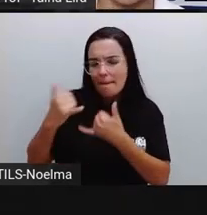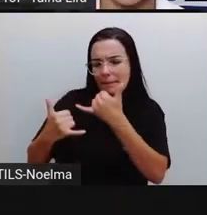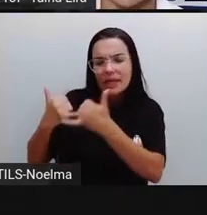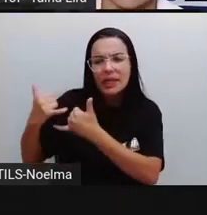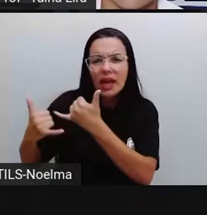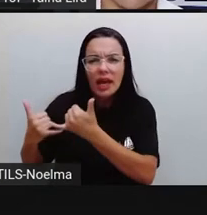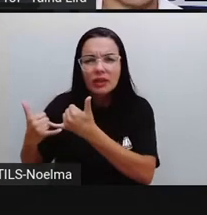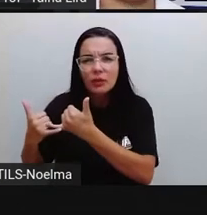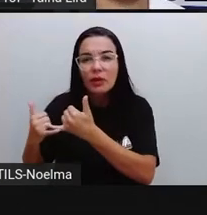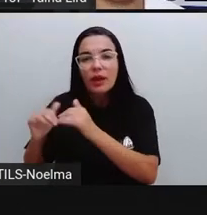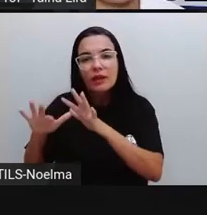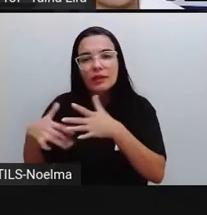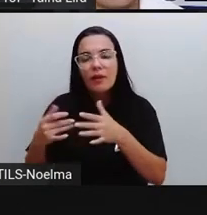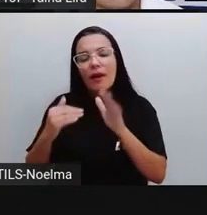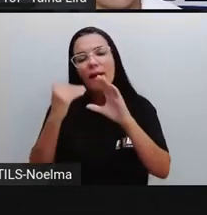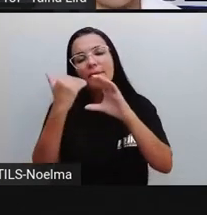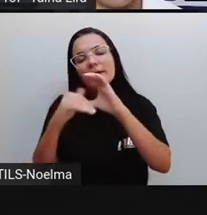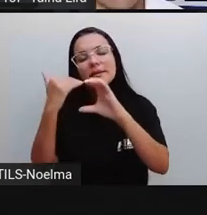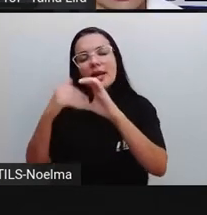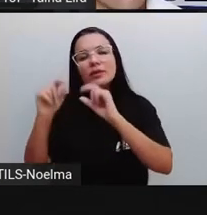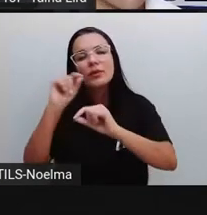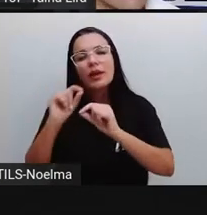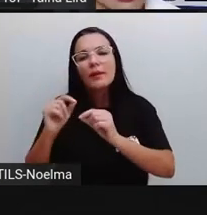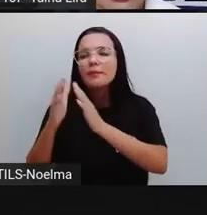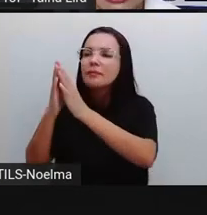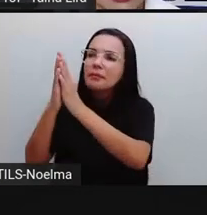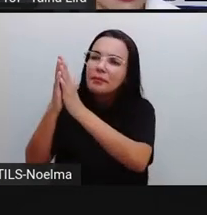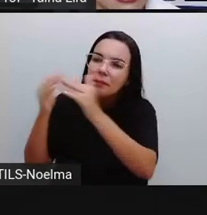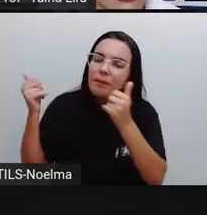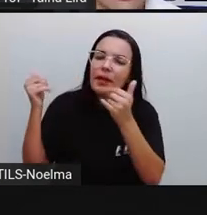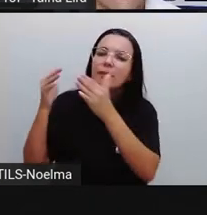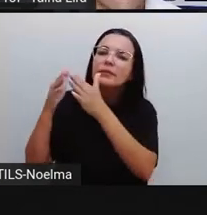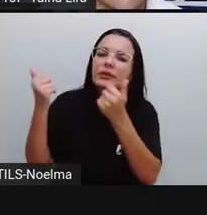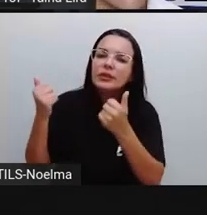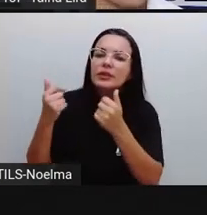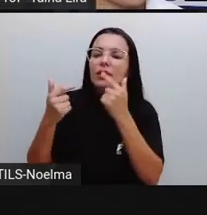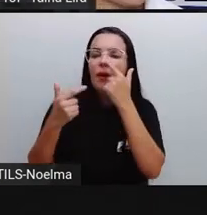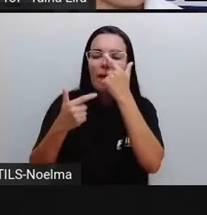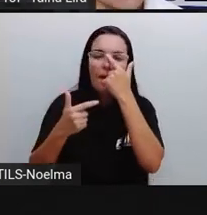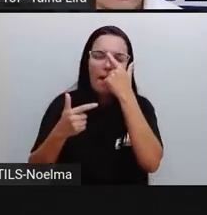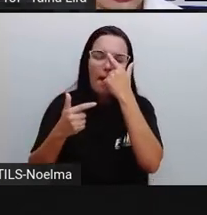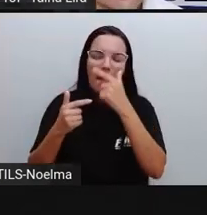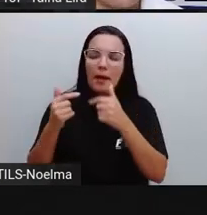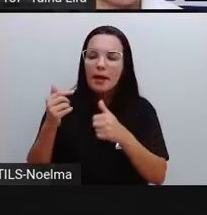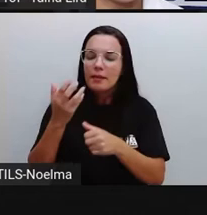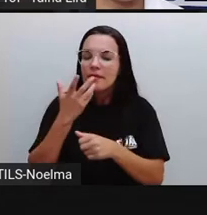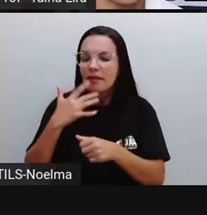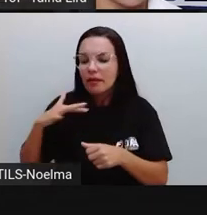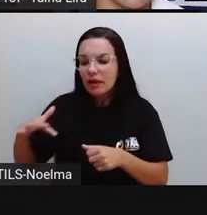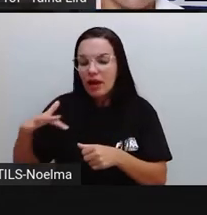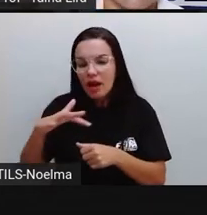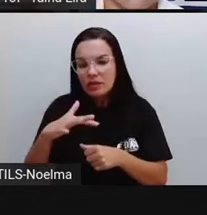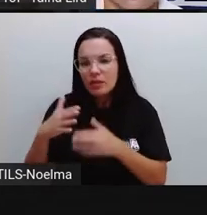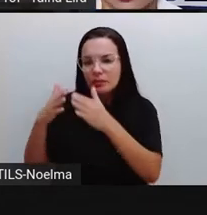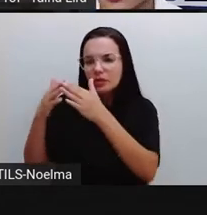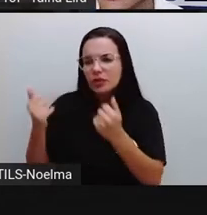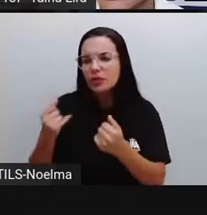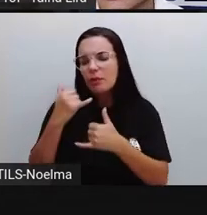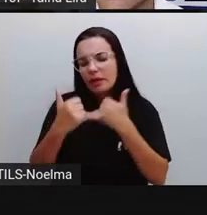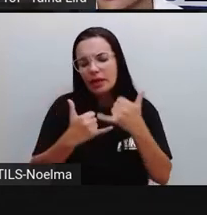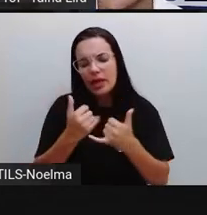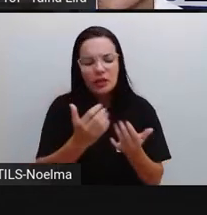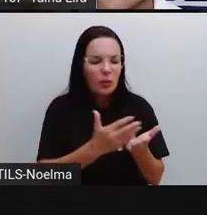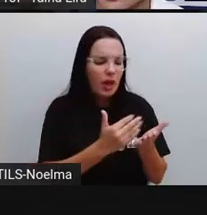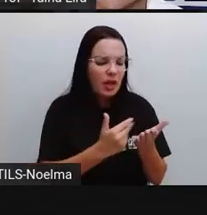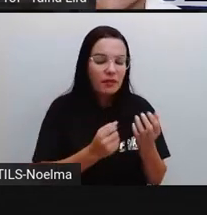fazer uma doação, provavelmente aí vai para alguma criança que não tem brinquedo, tá? Ou que não tem um livro, ou que está precisando aí de um